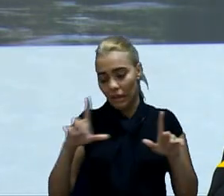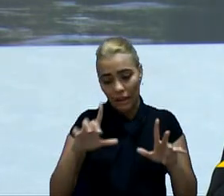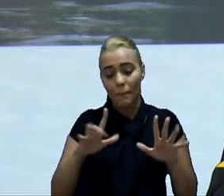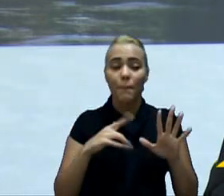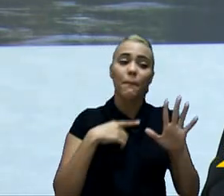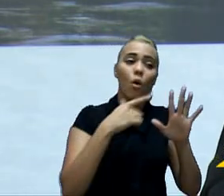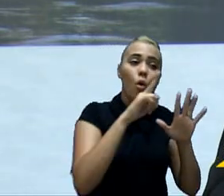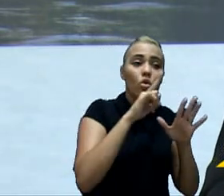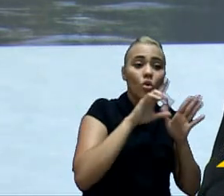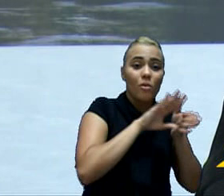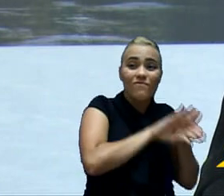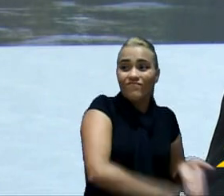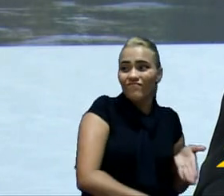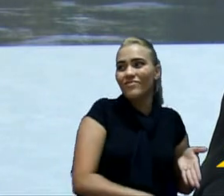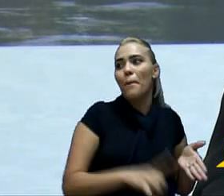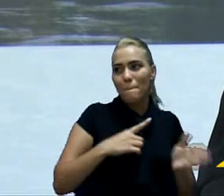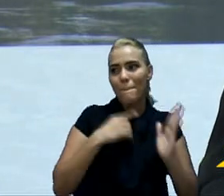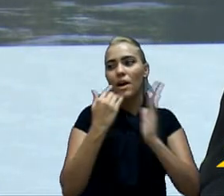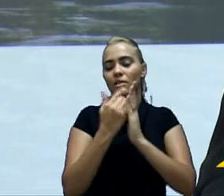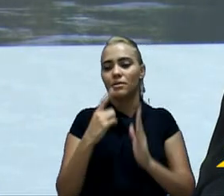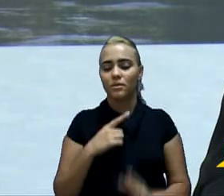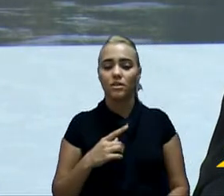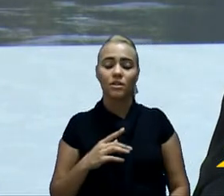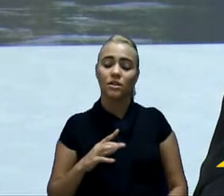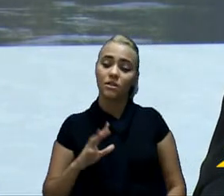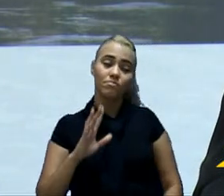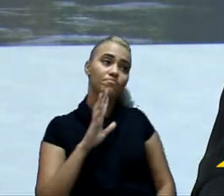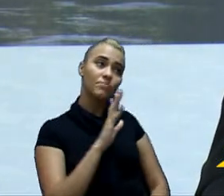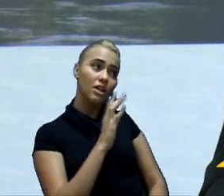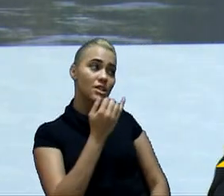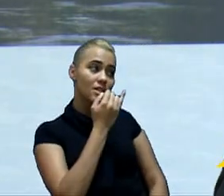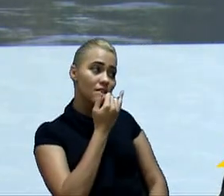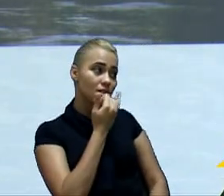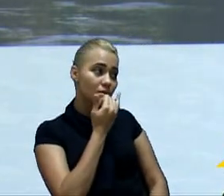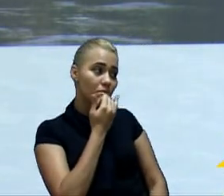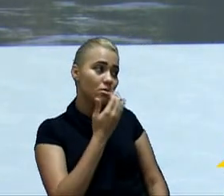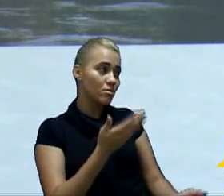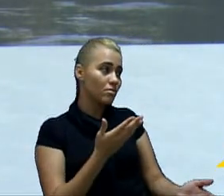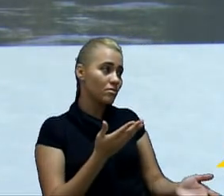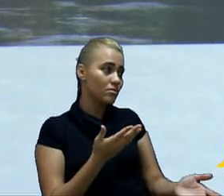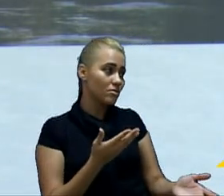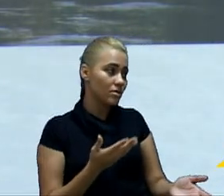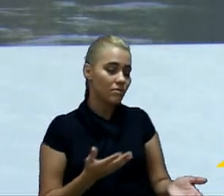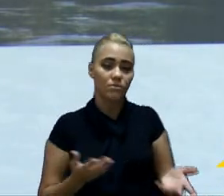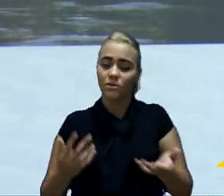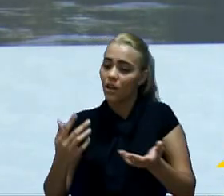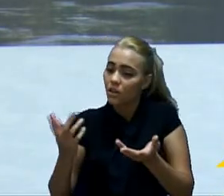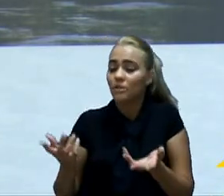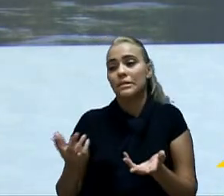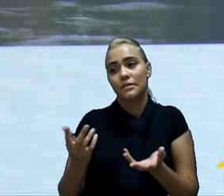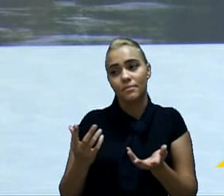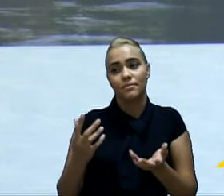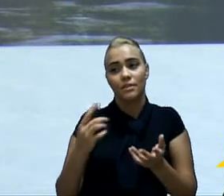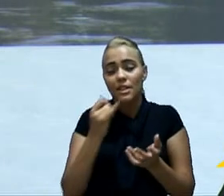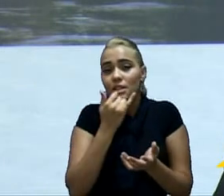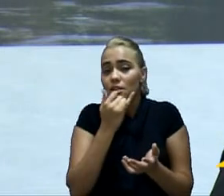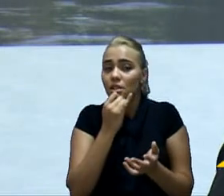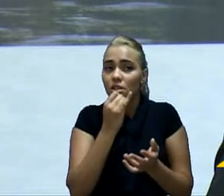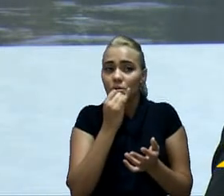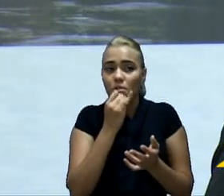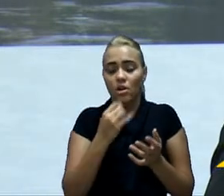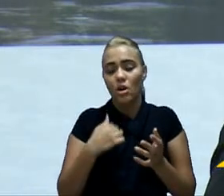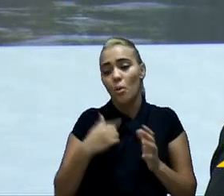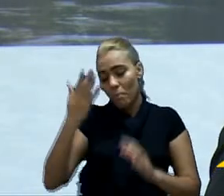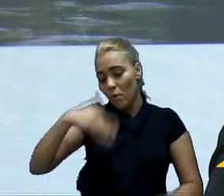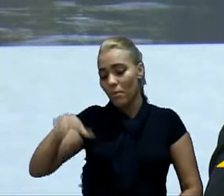para pagar. Então, dá exemplo ao Congresso, secretário. Mais recursos... Não, são diversas despesas. Exemplo? São diversas despesas. Eu prometo